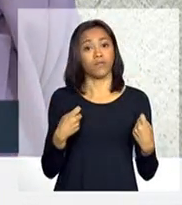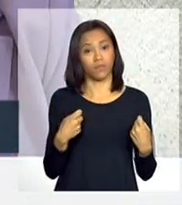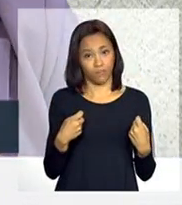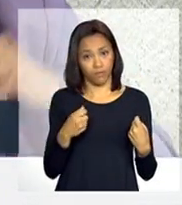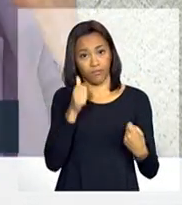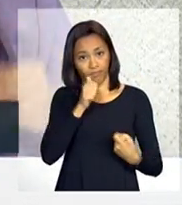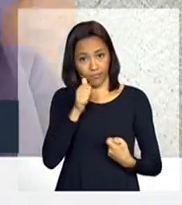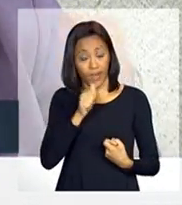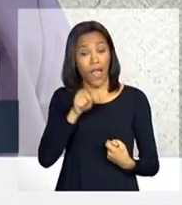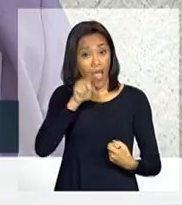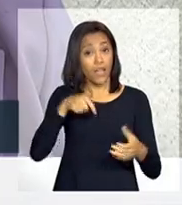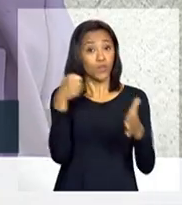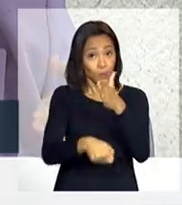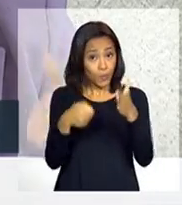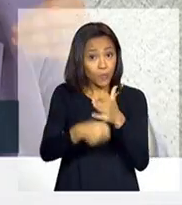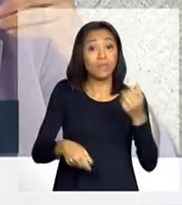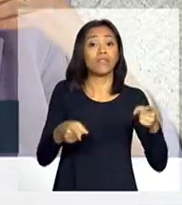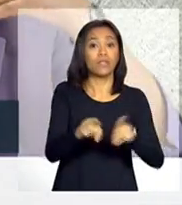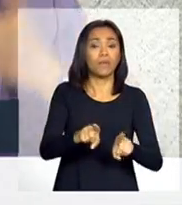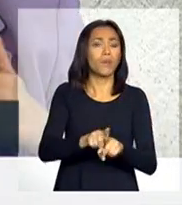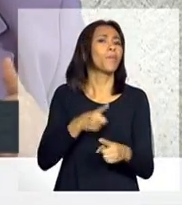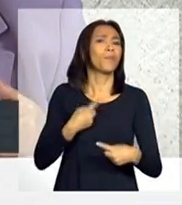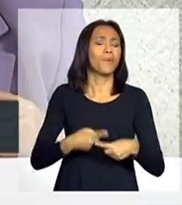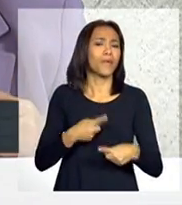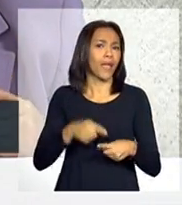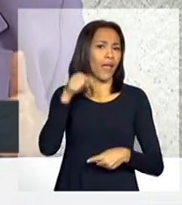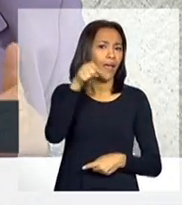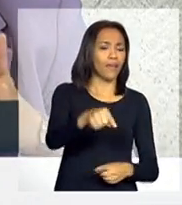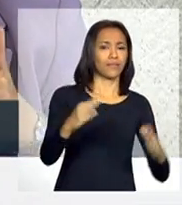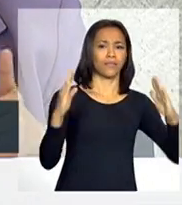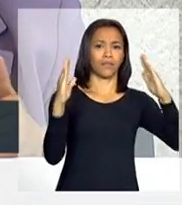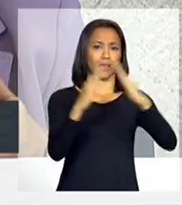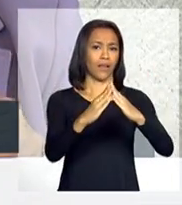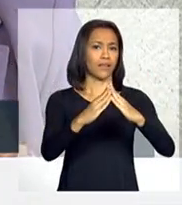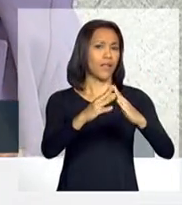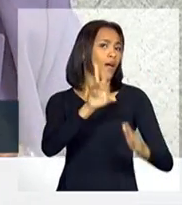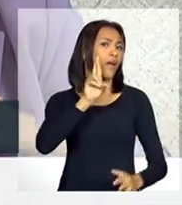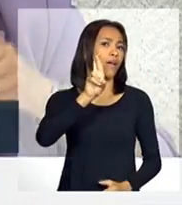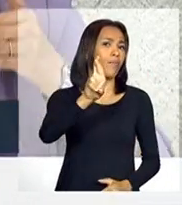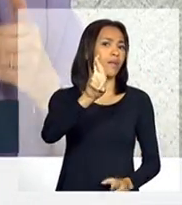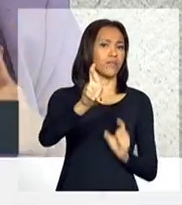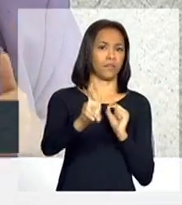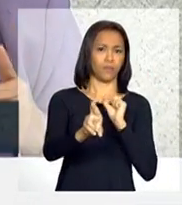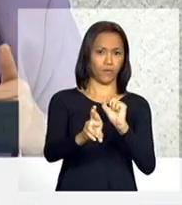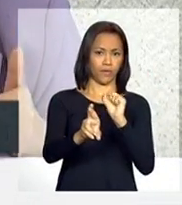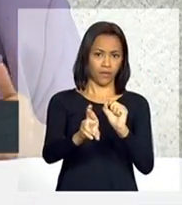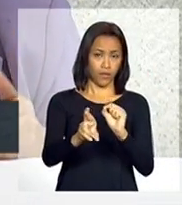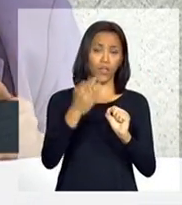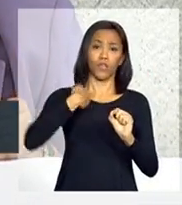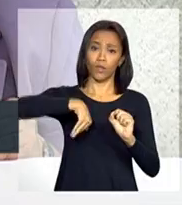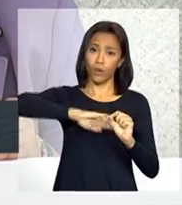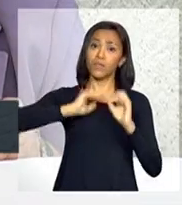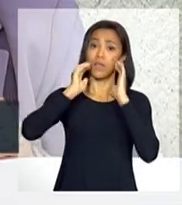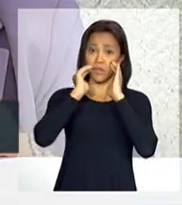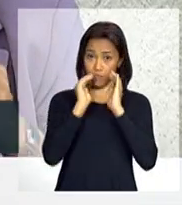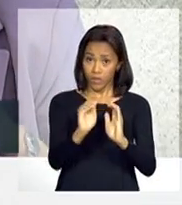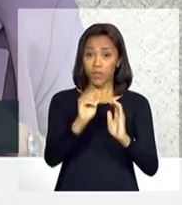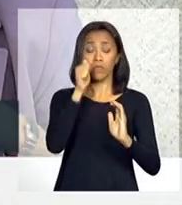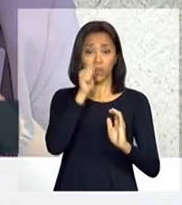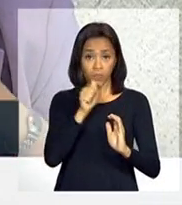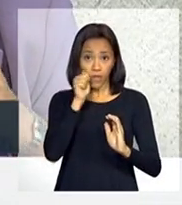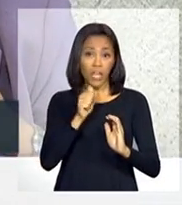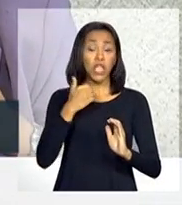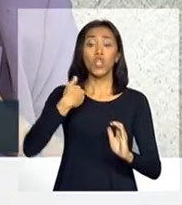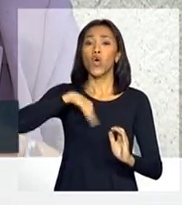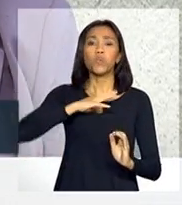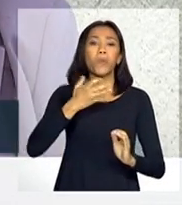de luta também porque esse símbolo está dizendo nós respeitamos as mulheres, nós não queremos